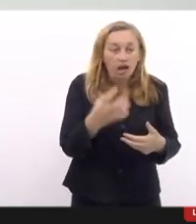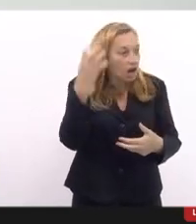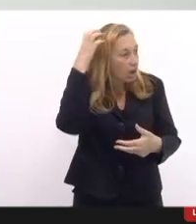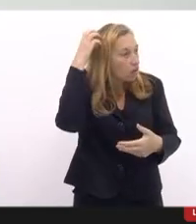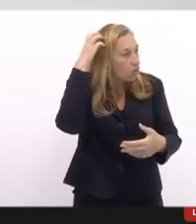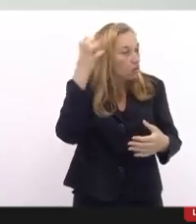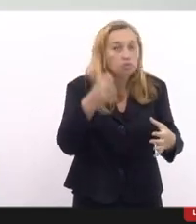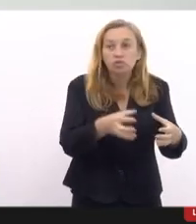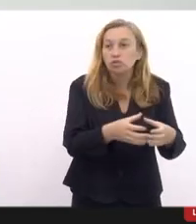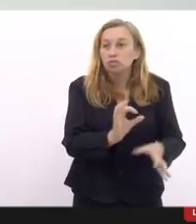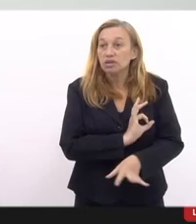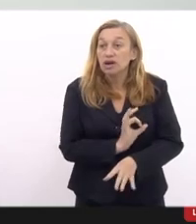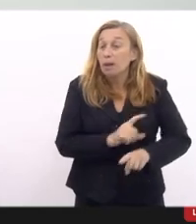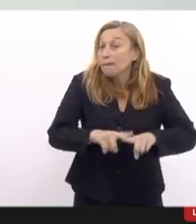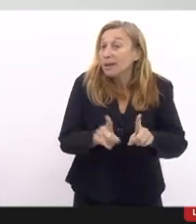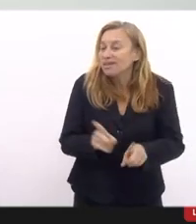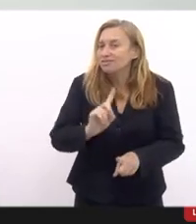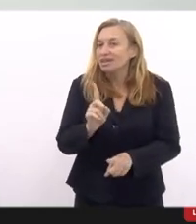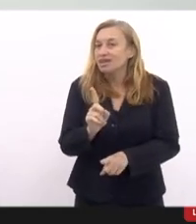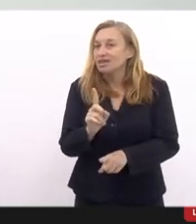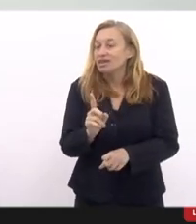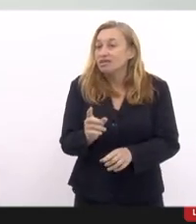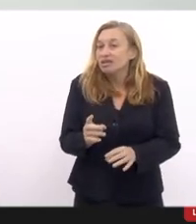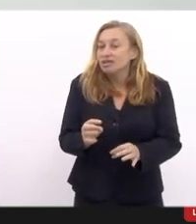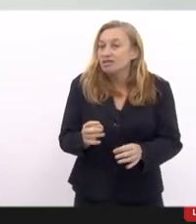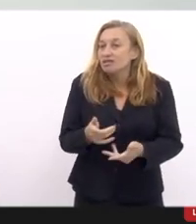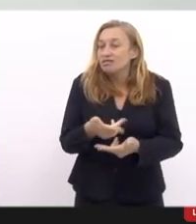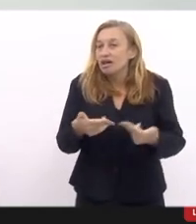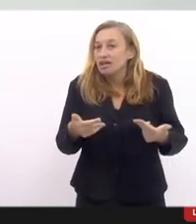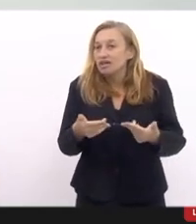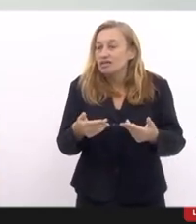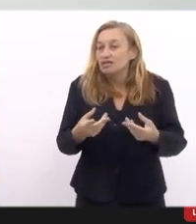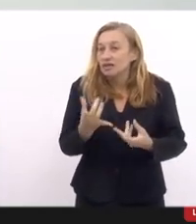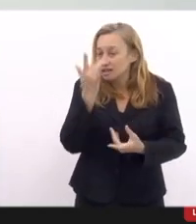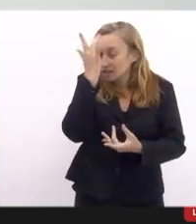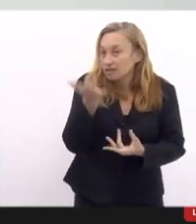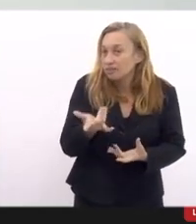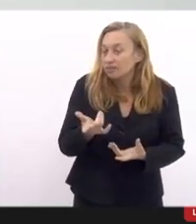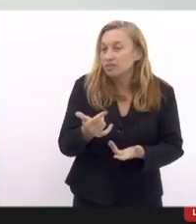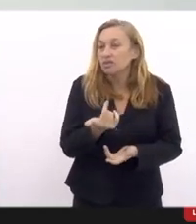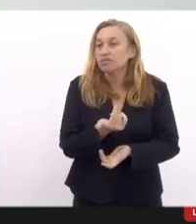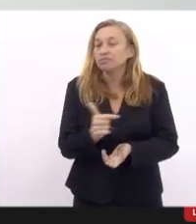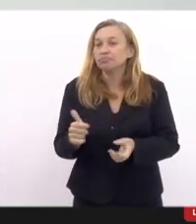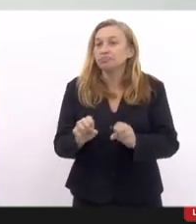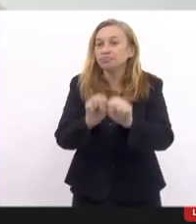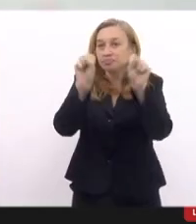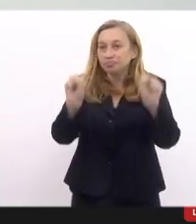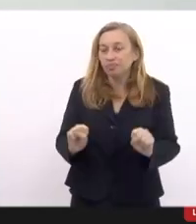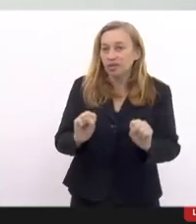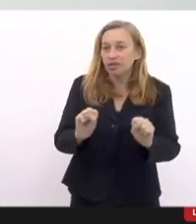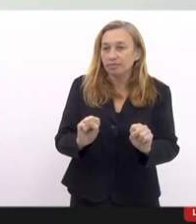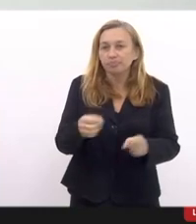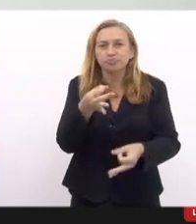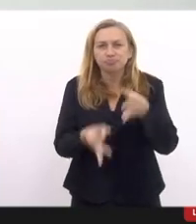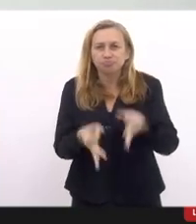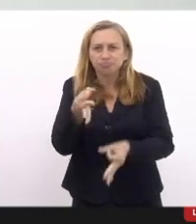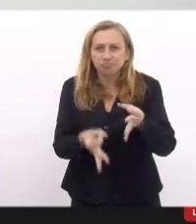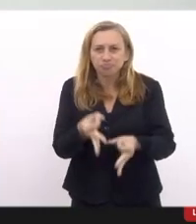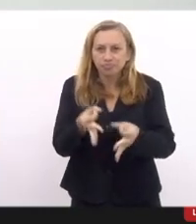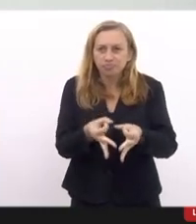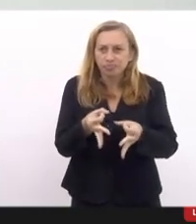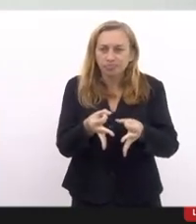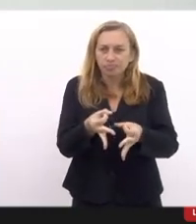não teria tanta facilidade se a gente não tivesse, por exemplo, um sistema de justiça conivente com essas